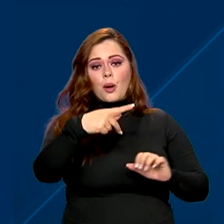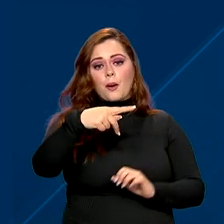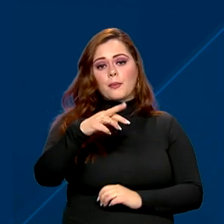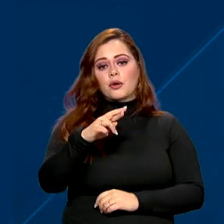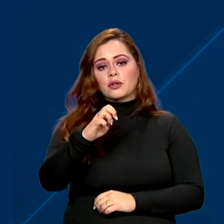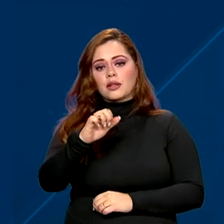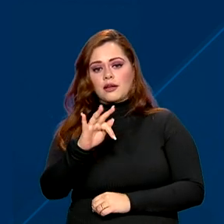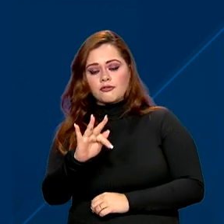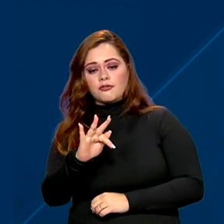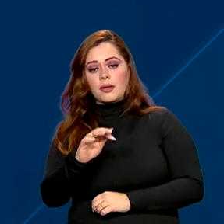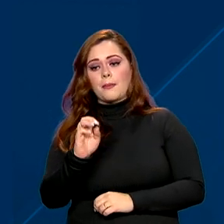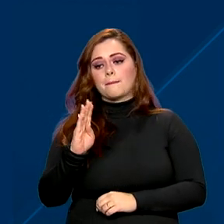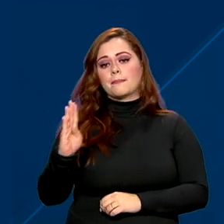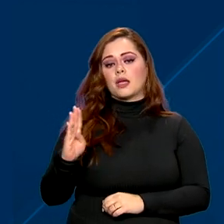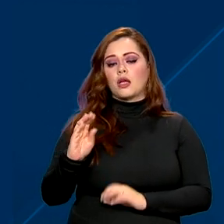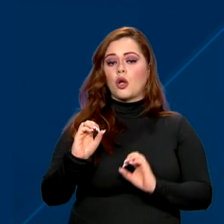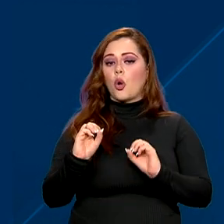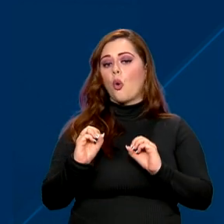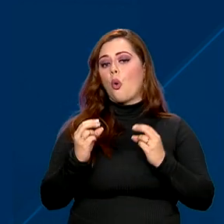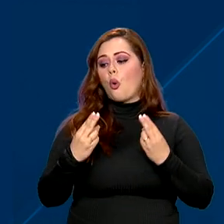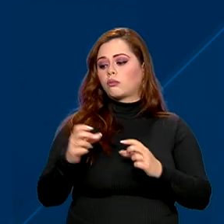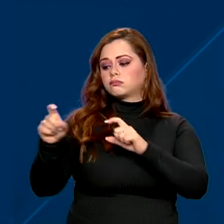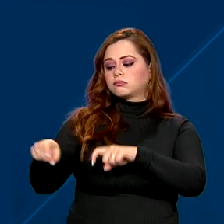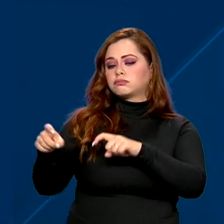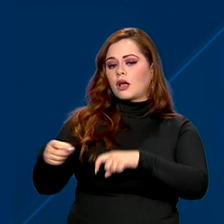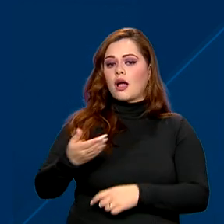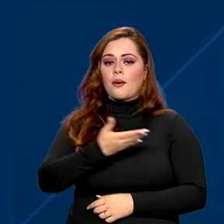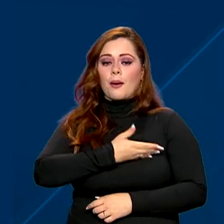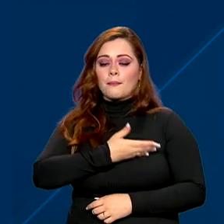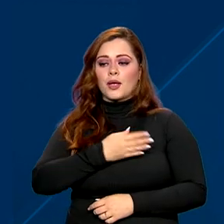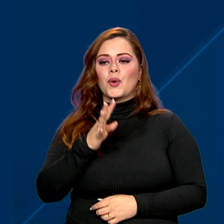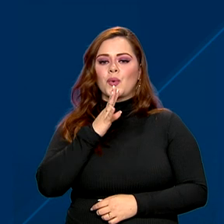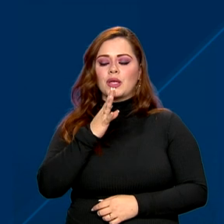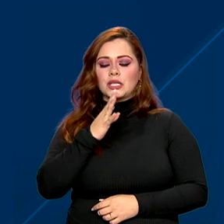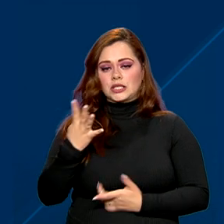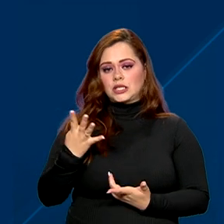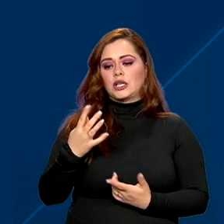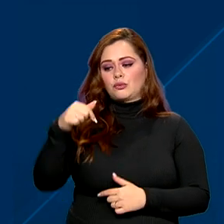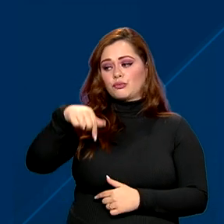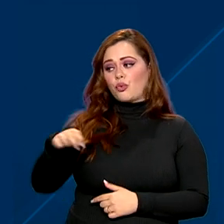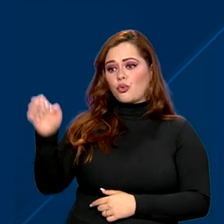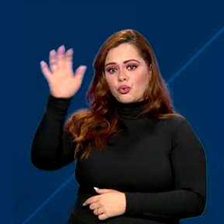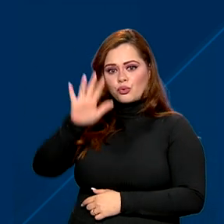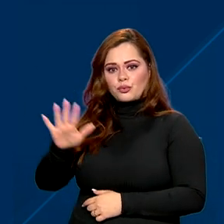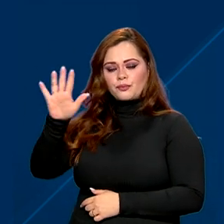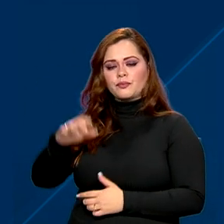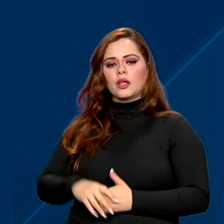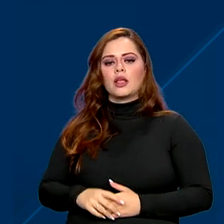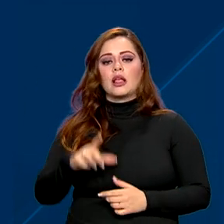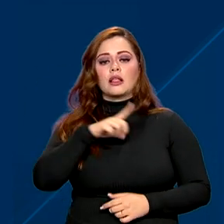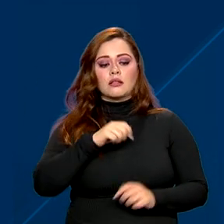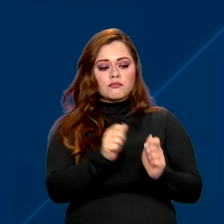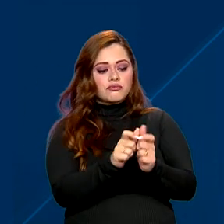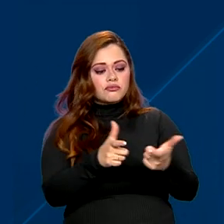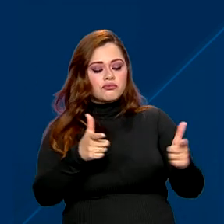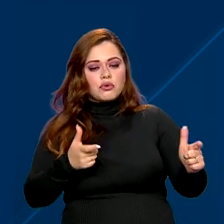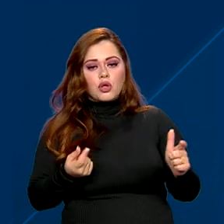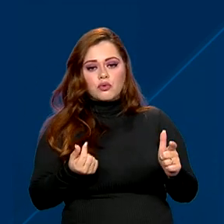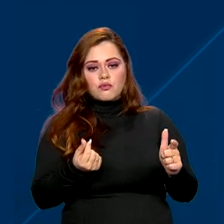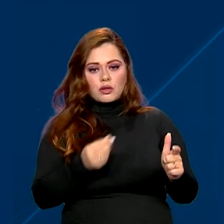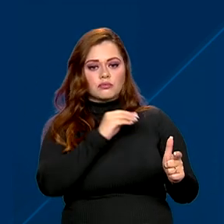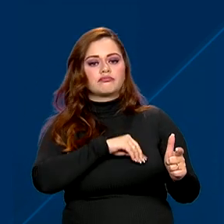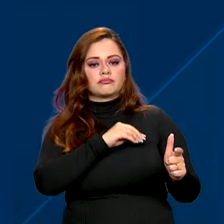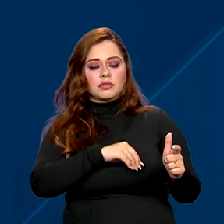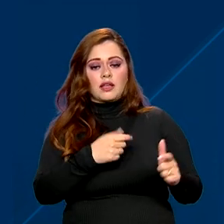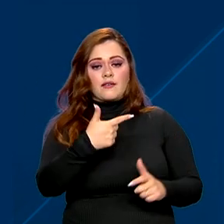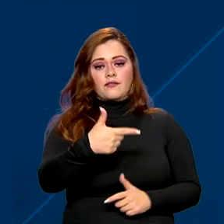-B ou Agroamigo, como é conhecido no Nordeste. O programa teve ampliação no enquadramento da renda familiar anual